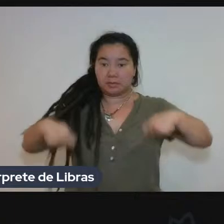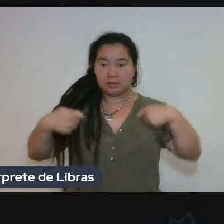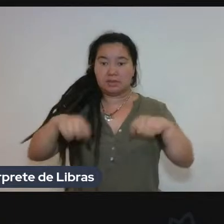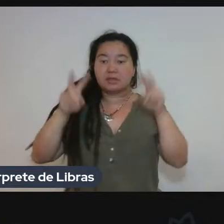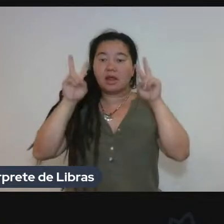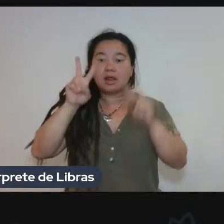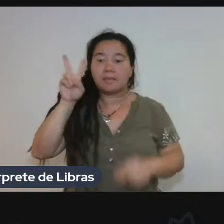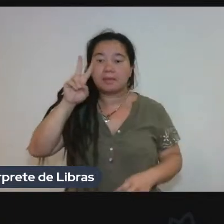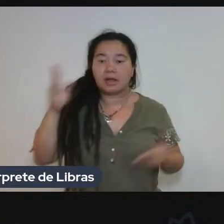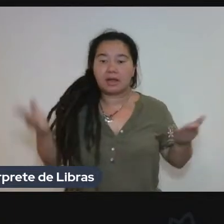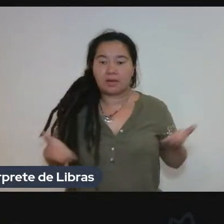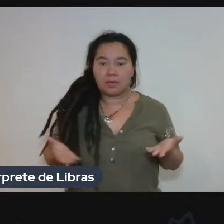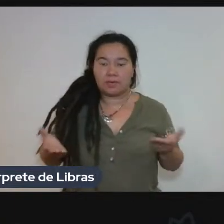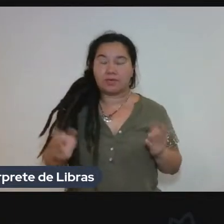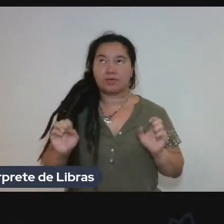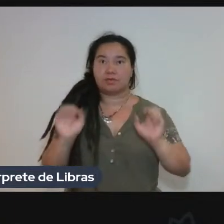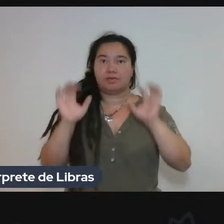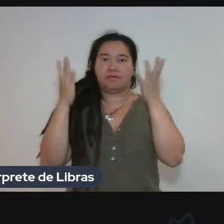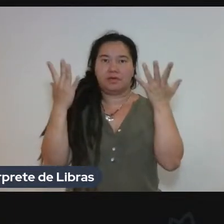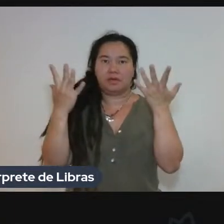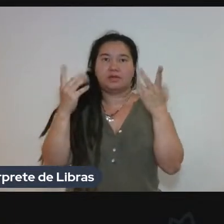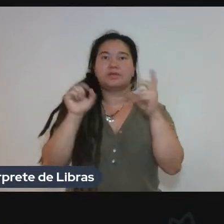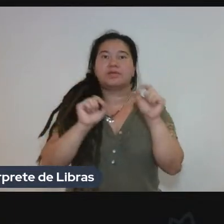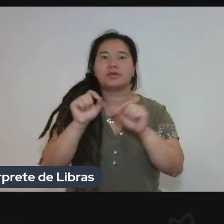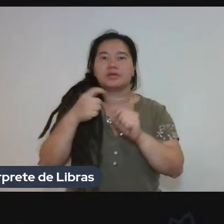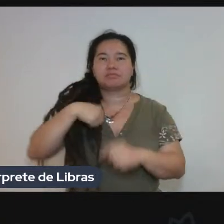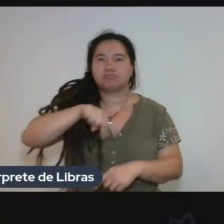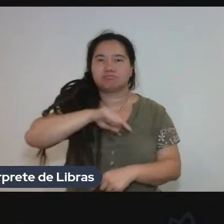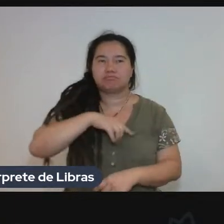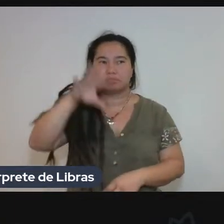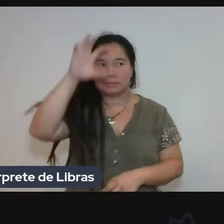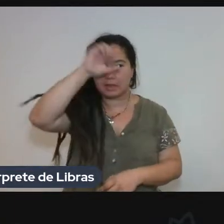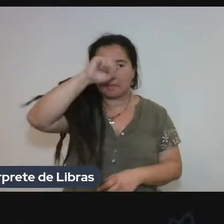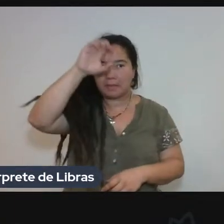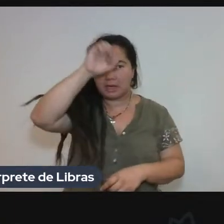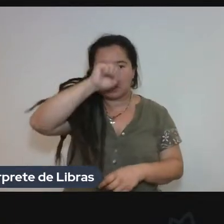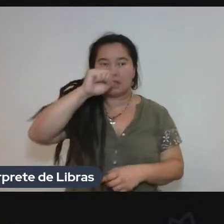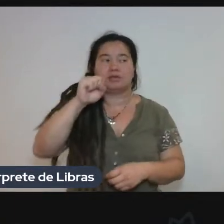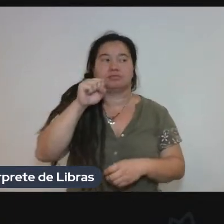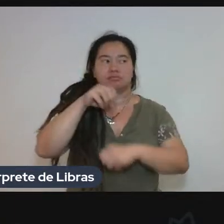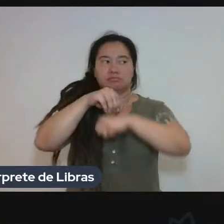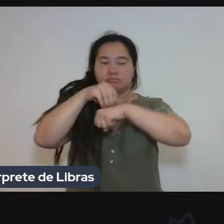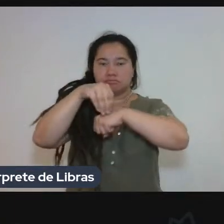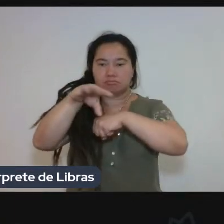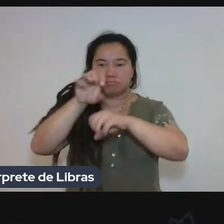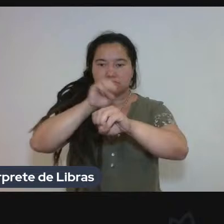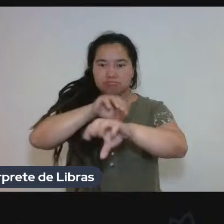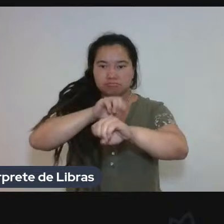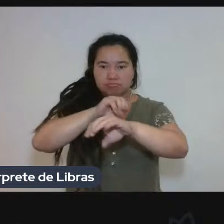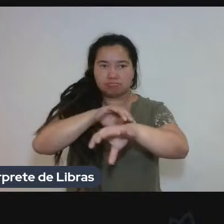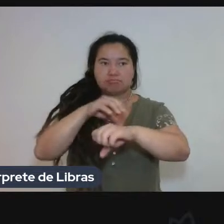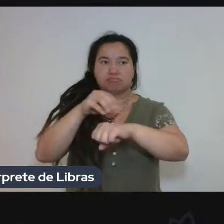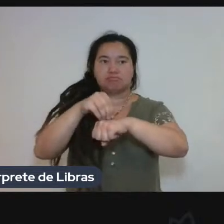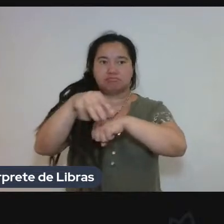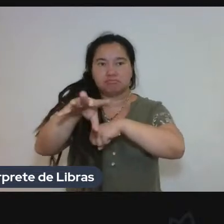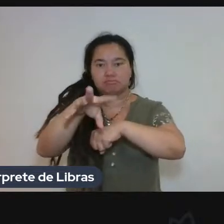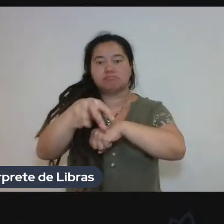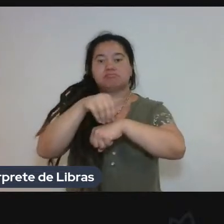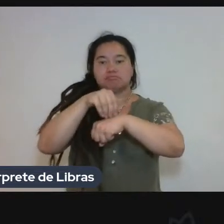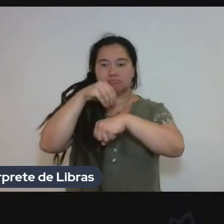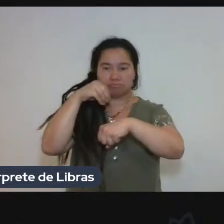pedagógico, não é? É um evento em que nós vamos discutir o assunto, a